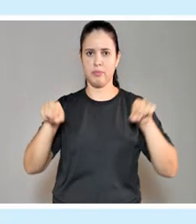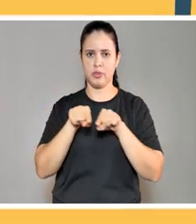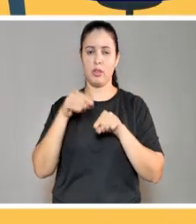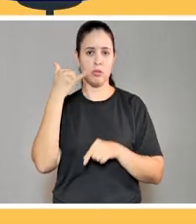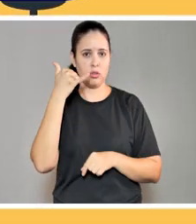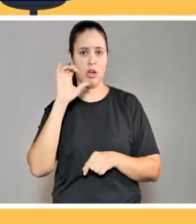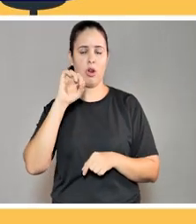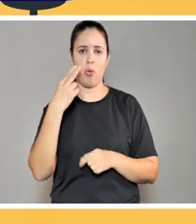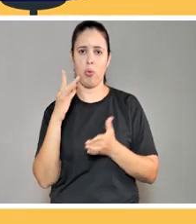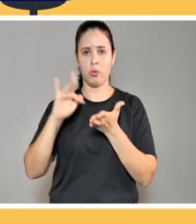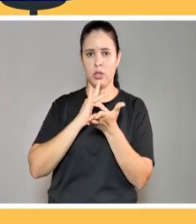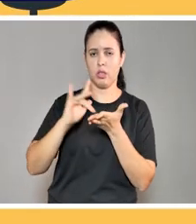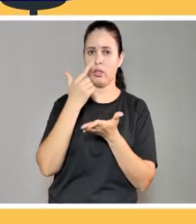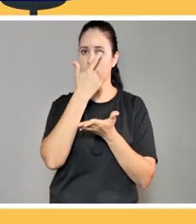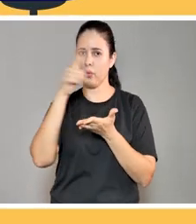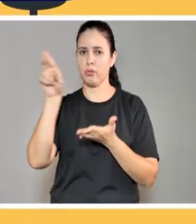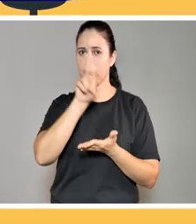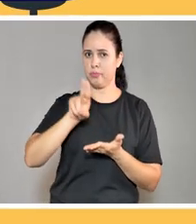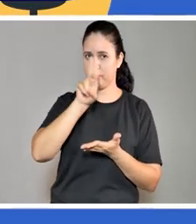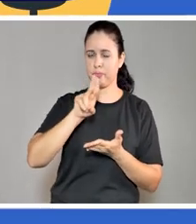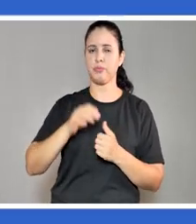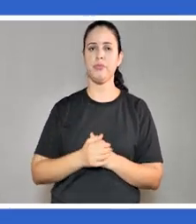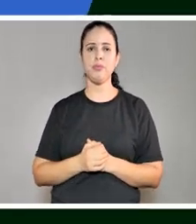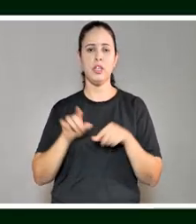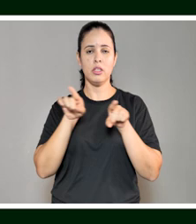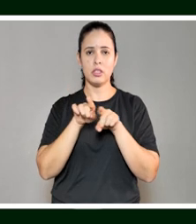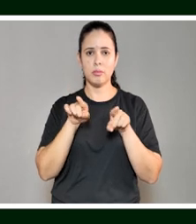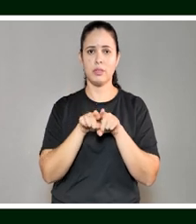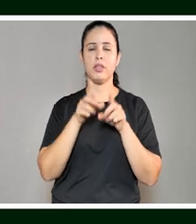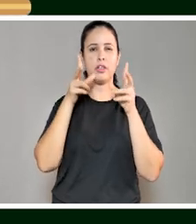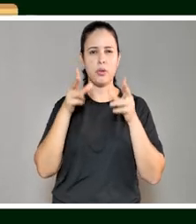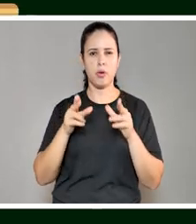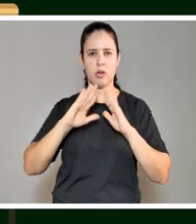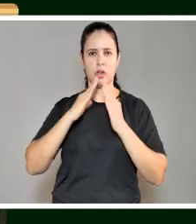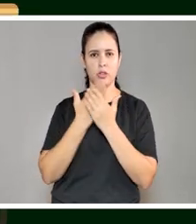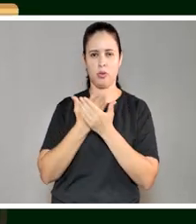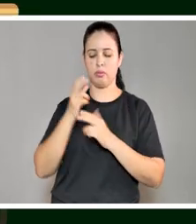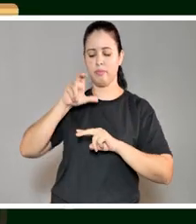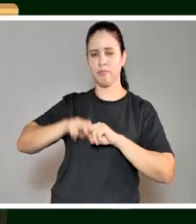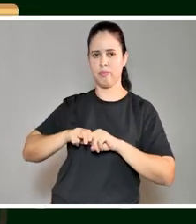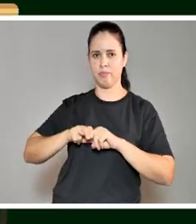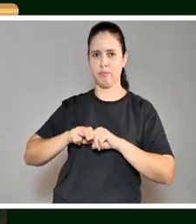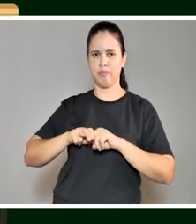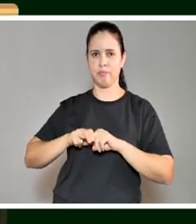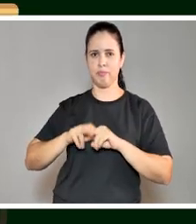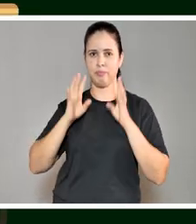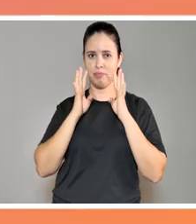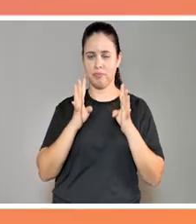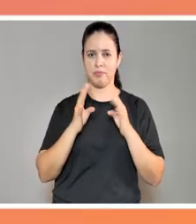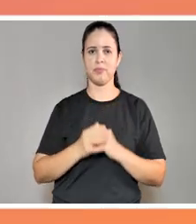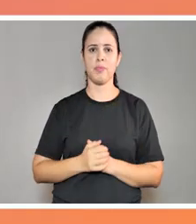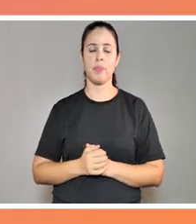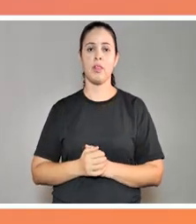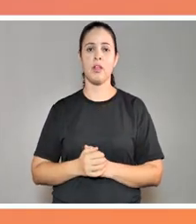celular ou outro equipamento que você tenha disponível, assim como você faria se estivesse sentado na cadeira da sala de aula. Para